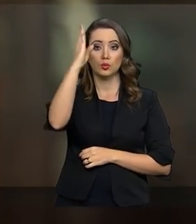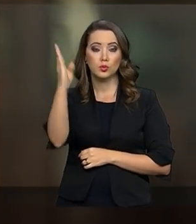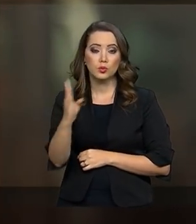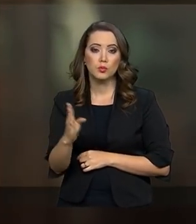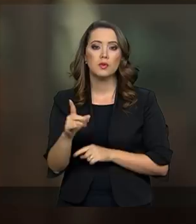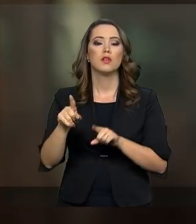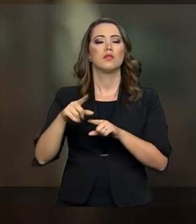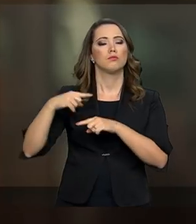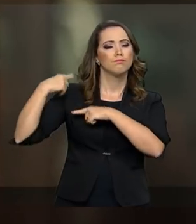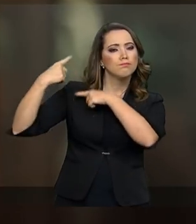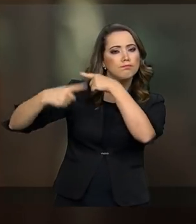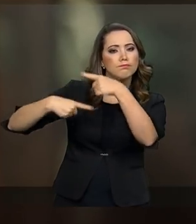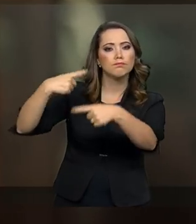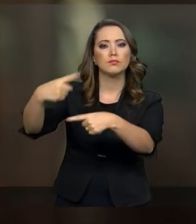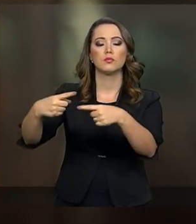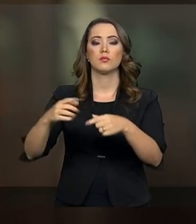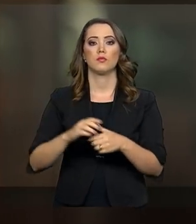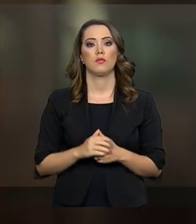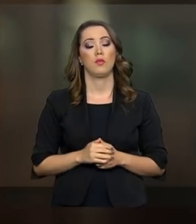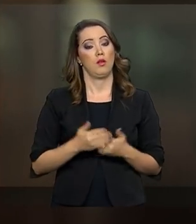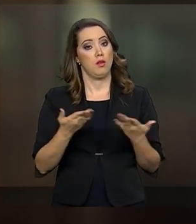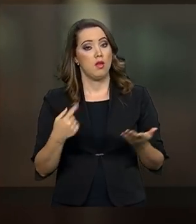e das próximas gerações.